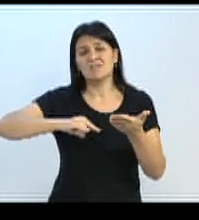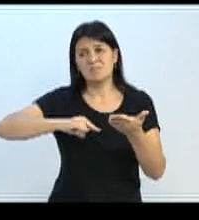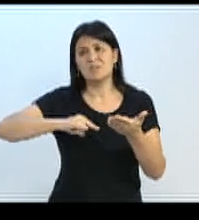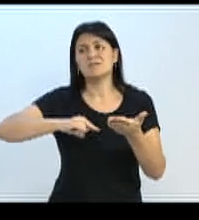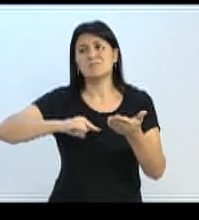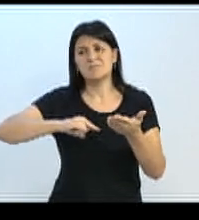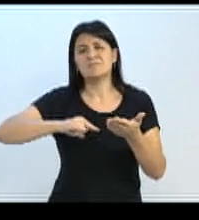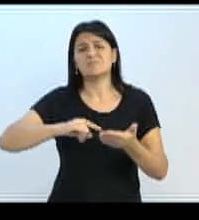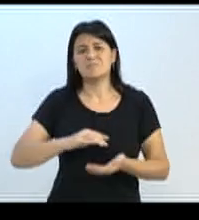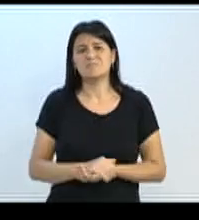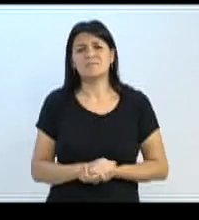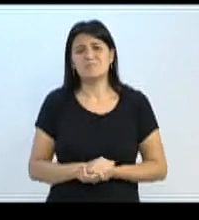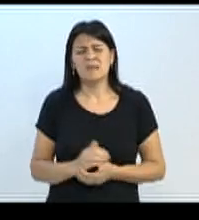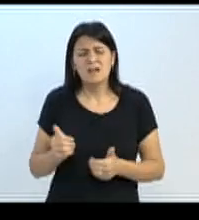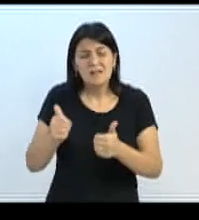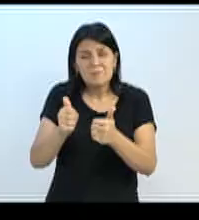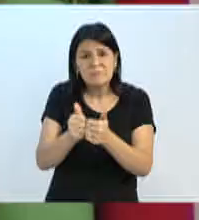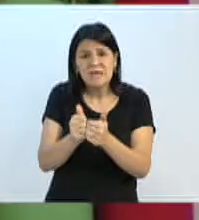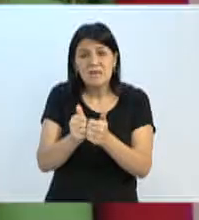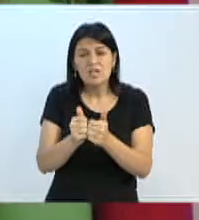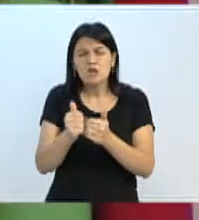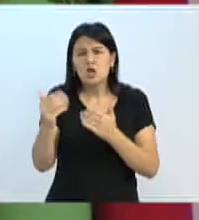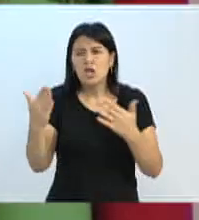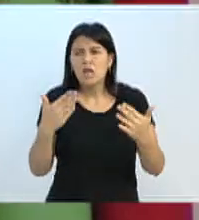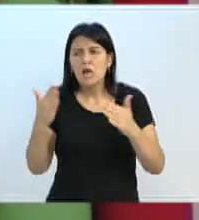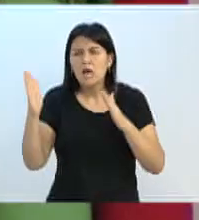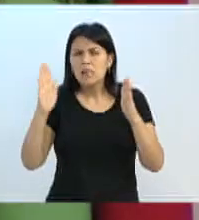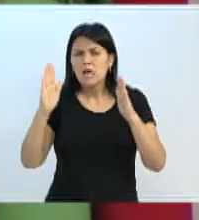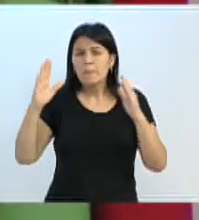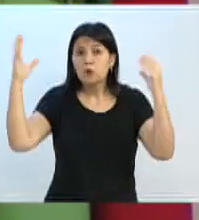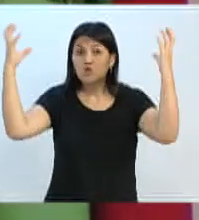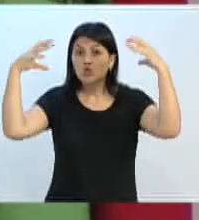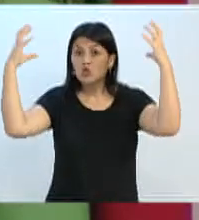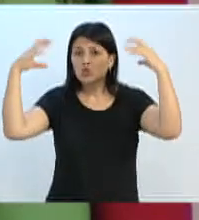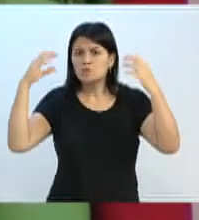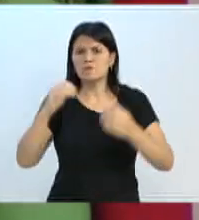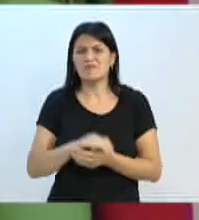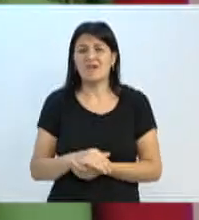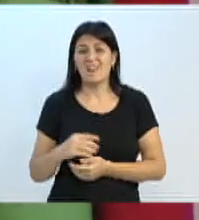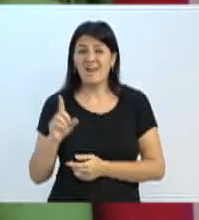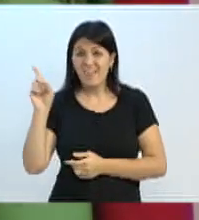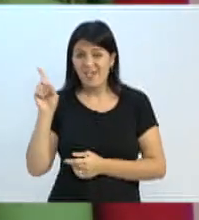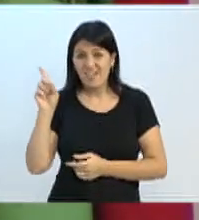Está chegando agora a época das chuvas. Isso aqui é um buraco que está desde 2008.